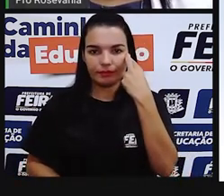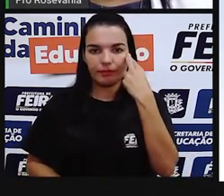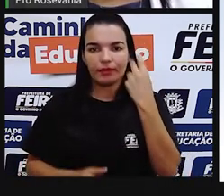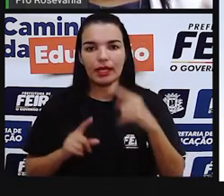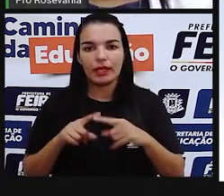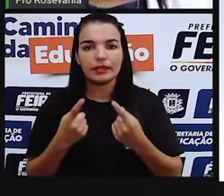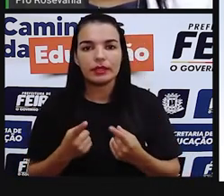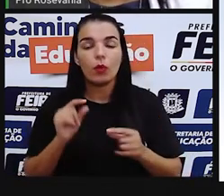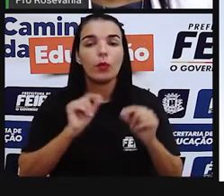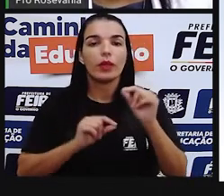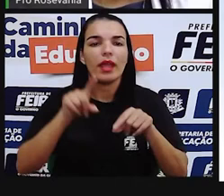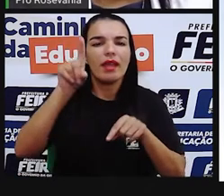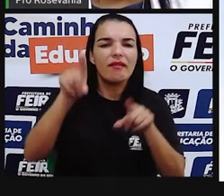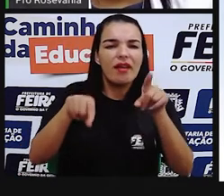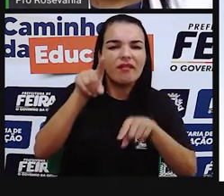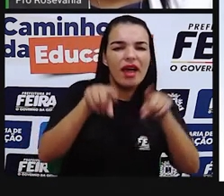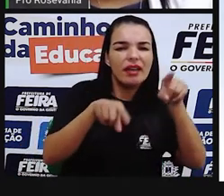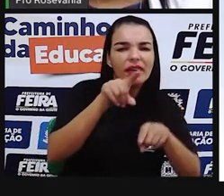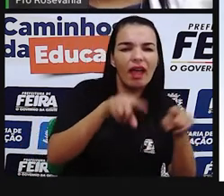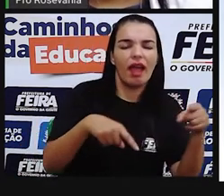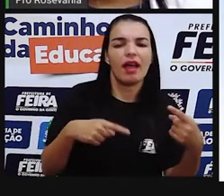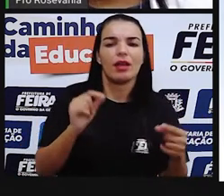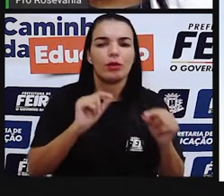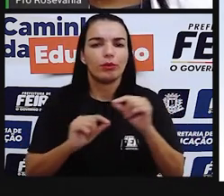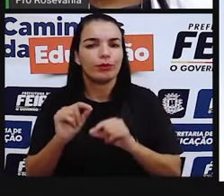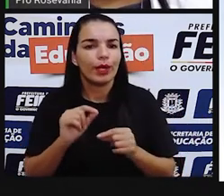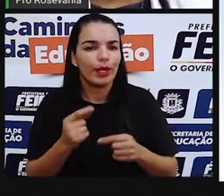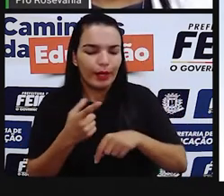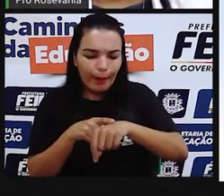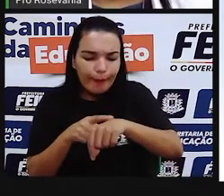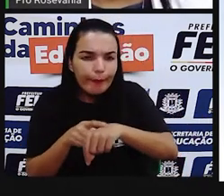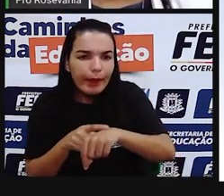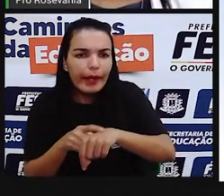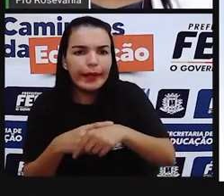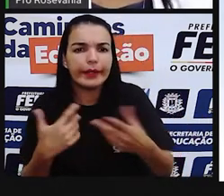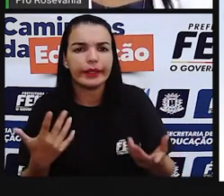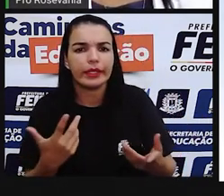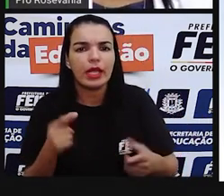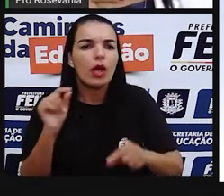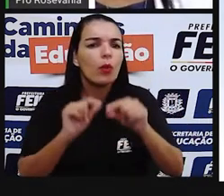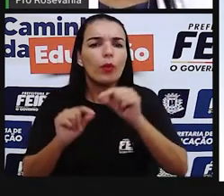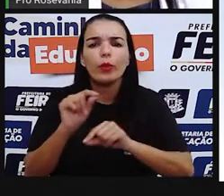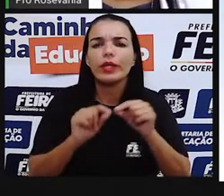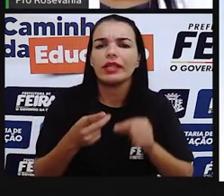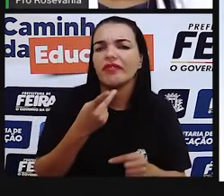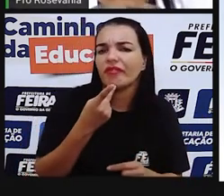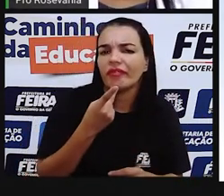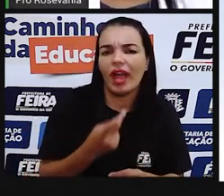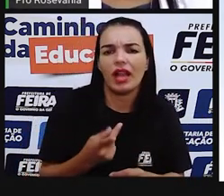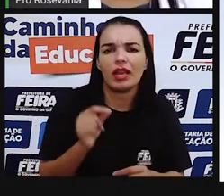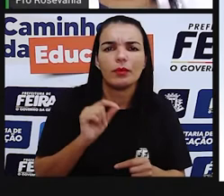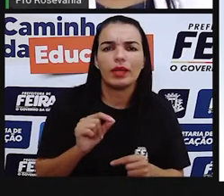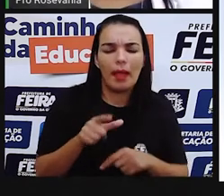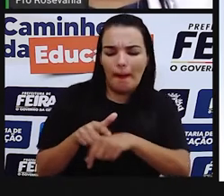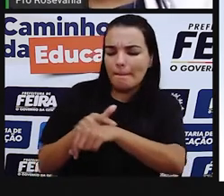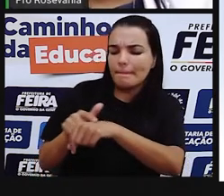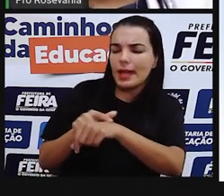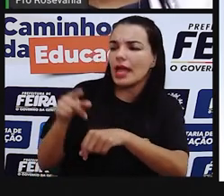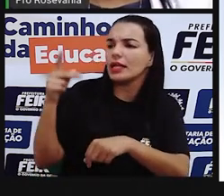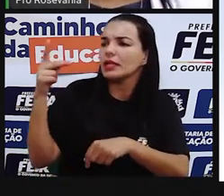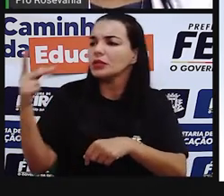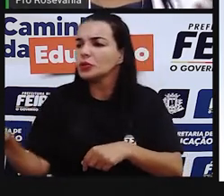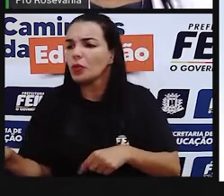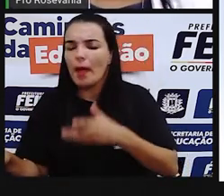avaliar com relação à tonalidade da pele? E quem é que diz, né? Que a pele tal é melhor do que tal